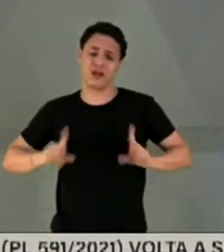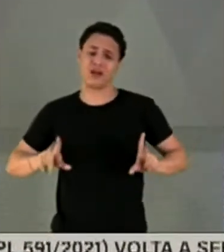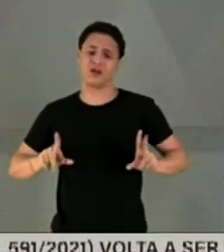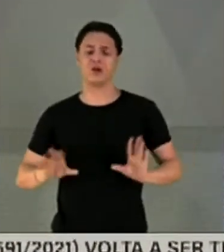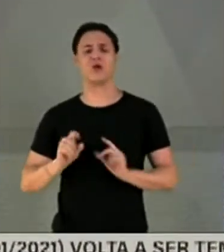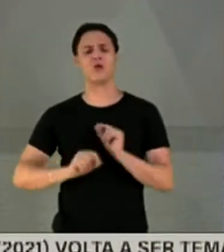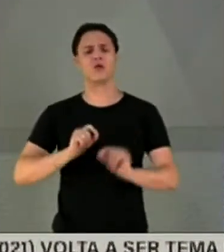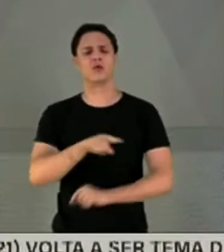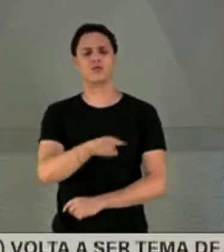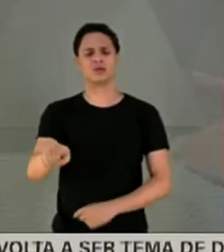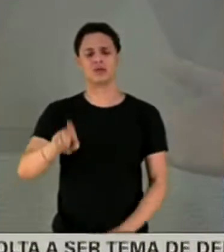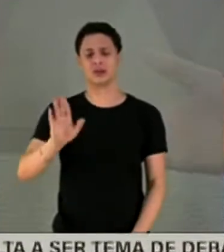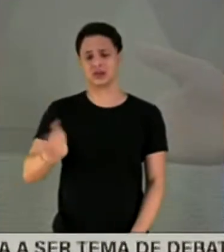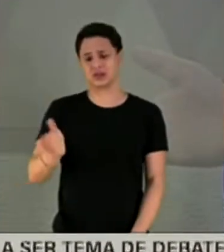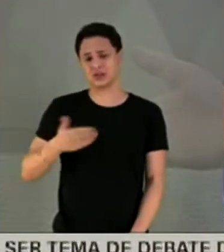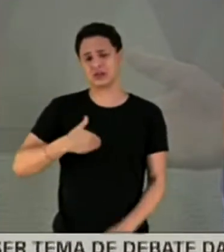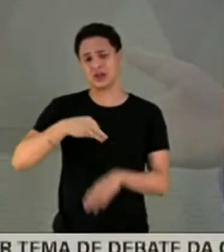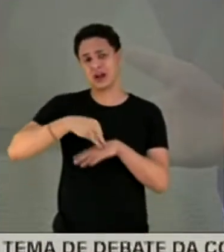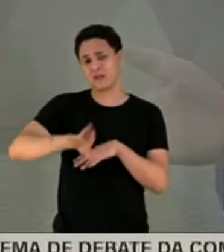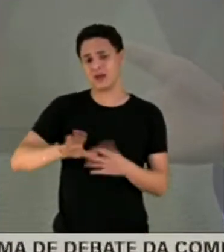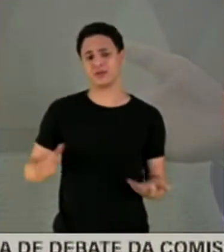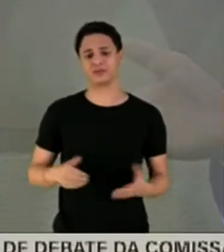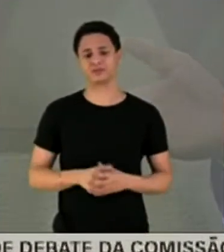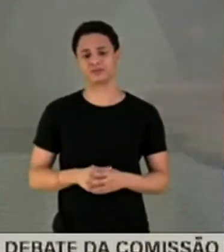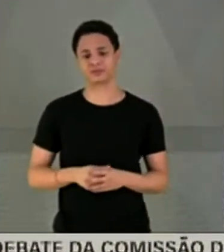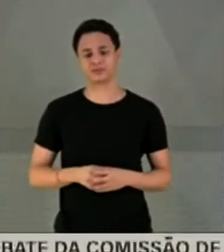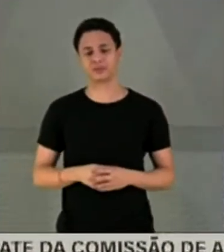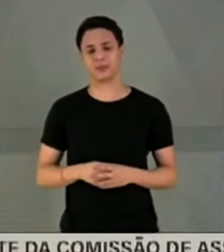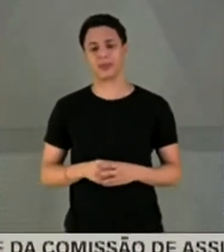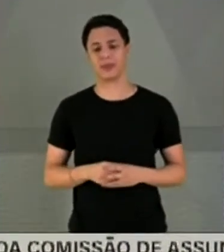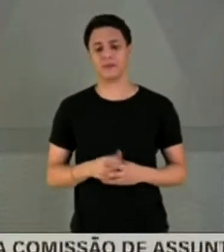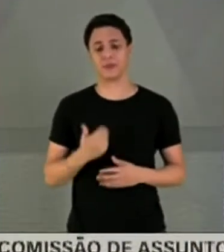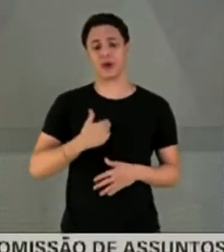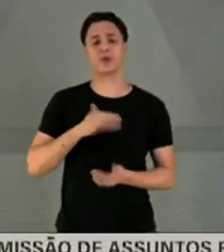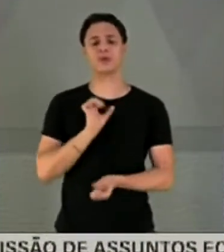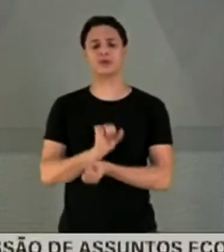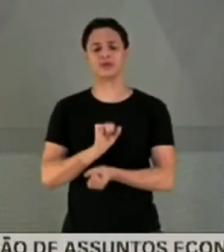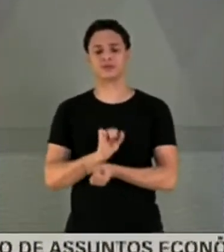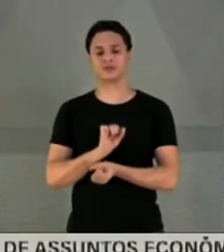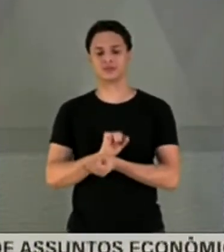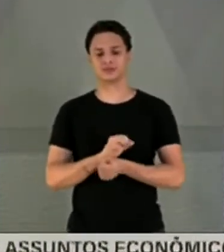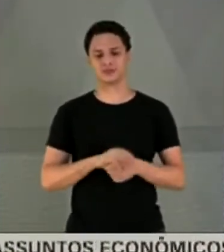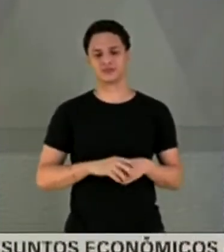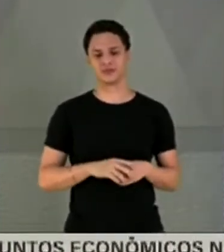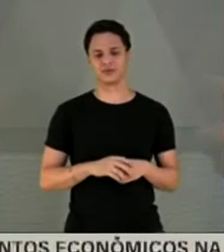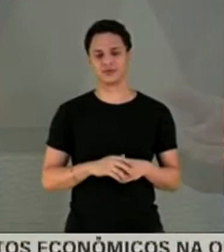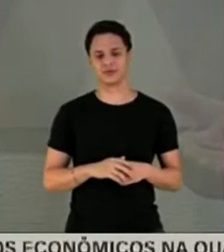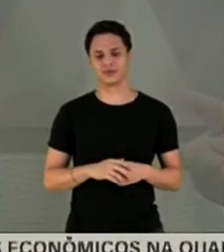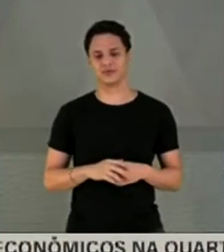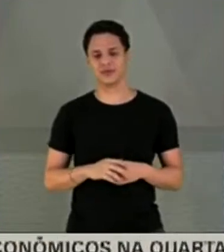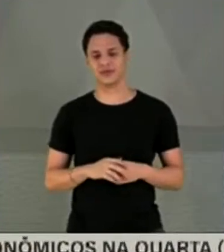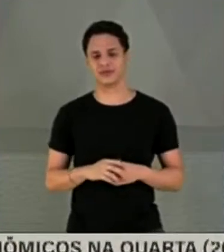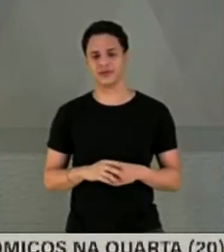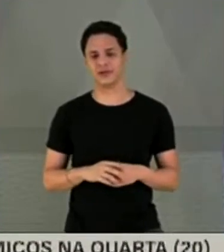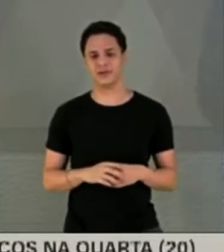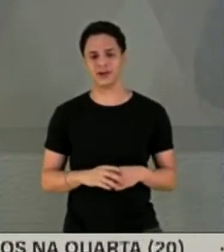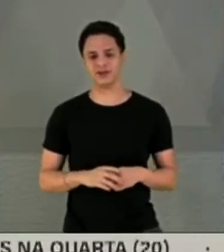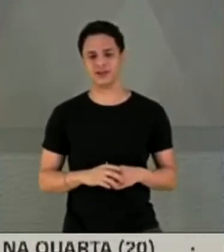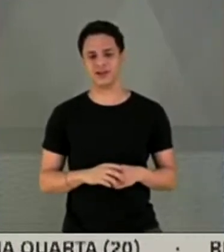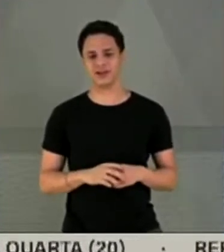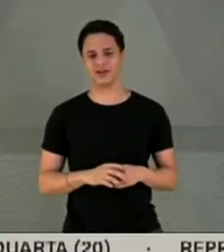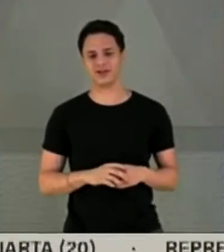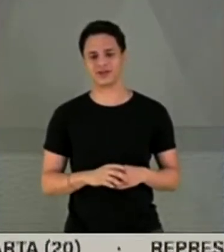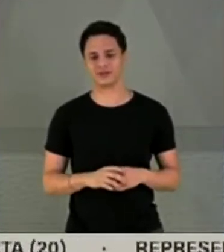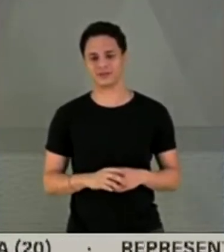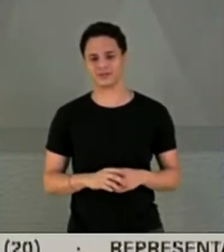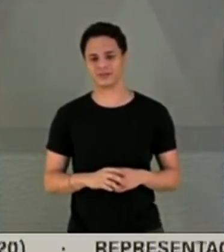do que V. Exª encaminhar. Eu estou aguardando que V. Exª encaminhe para que eu diga o limite da